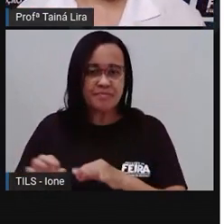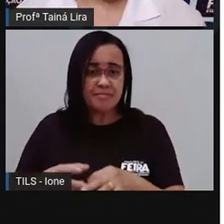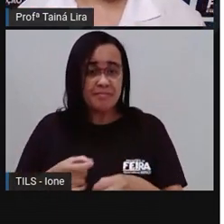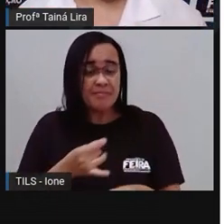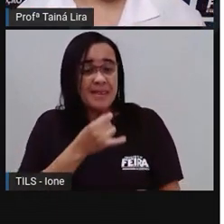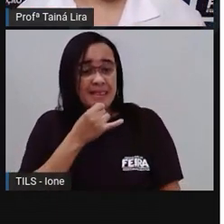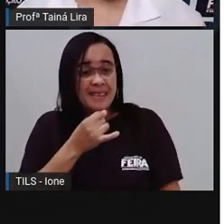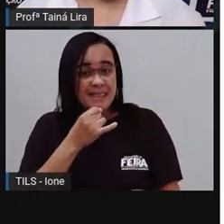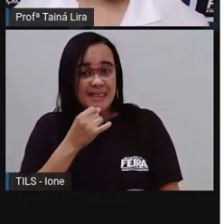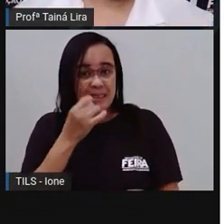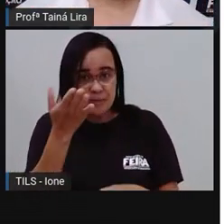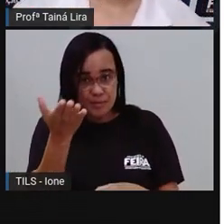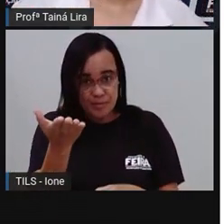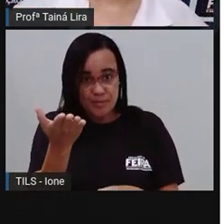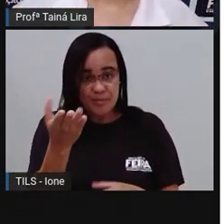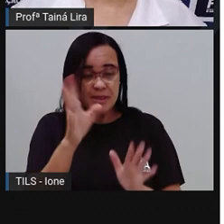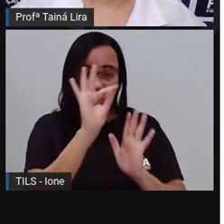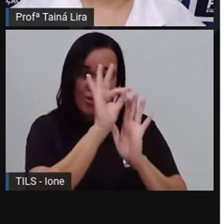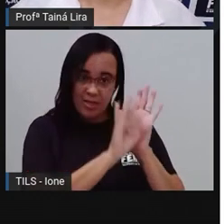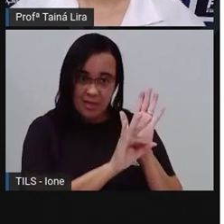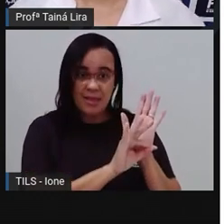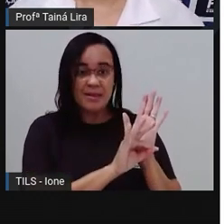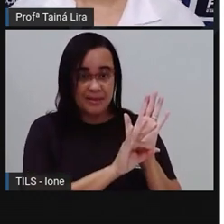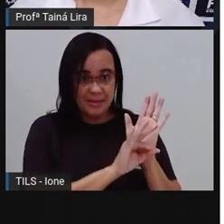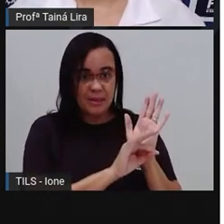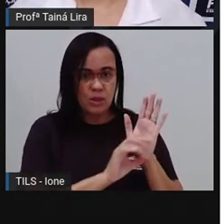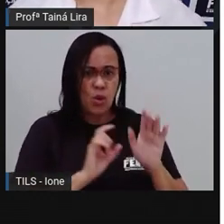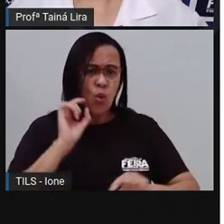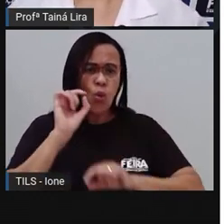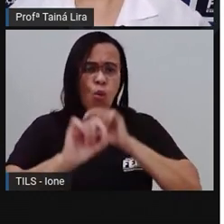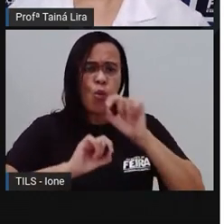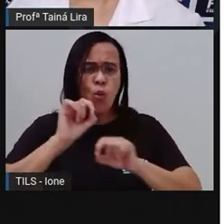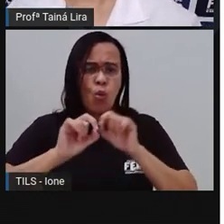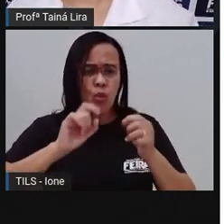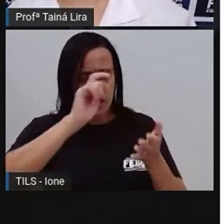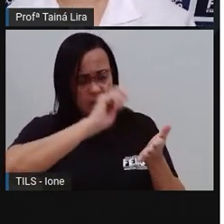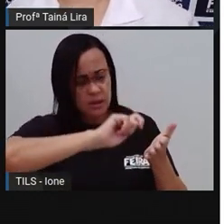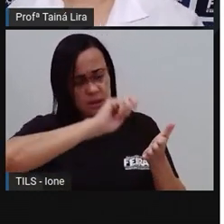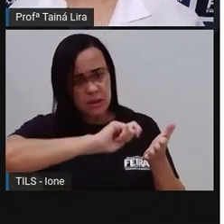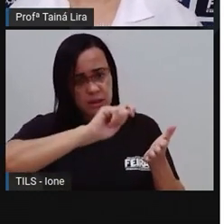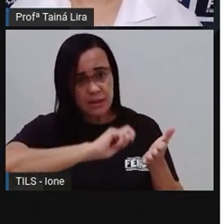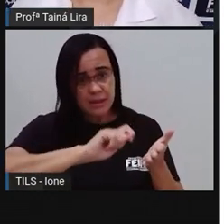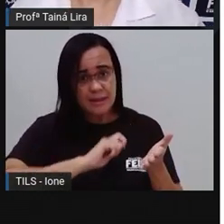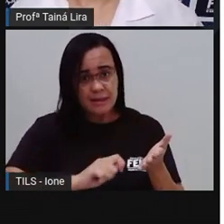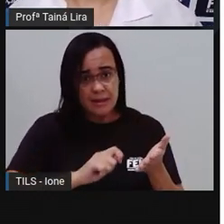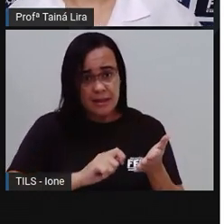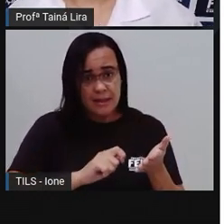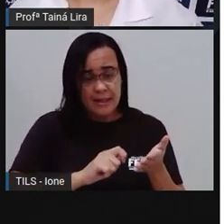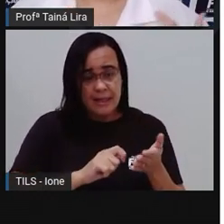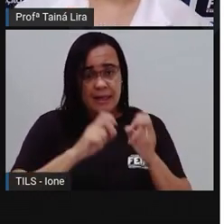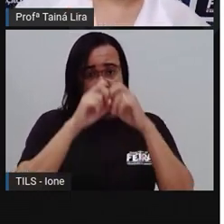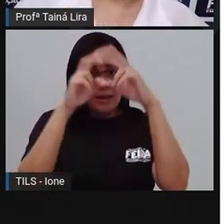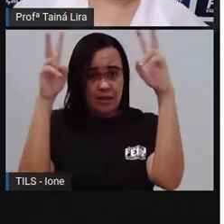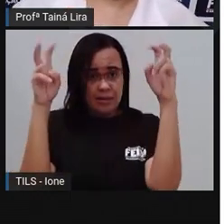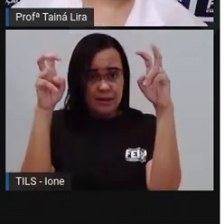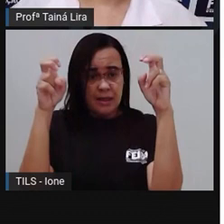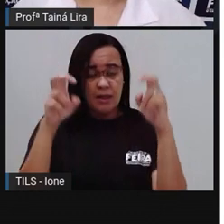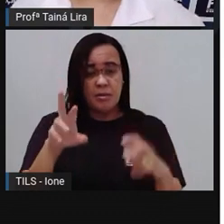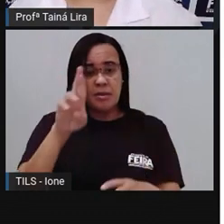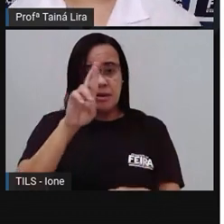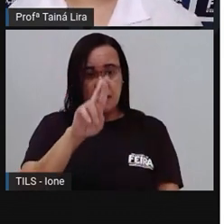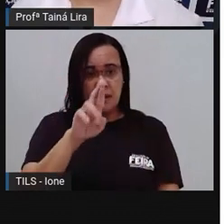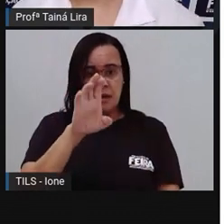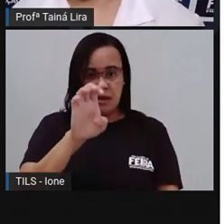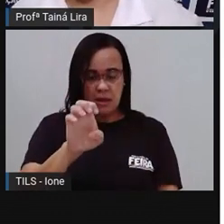que nós estamos estudando, tá? Então, olha lá. O que escrever? Uma receita. Quem vai ler? Você vai mostrar para alguém?